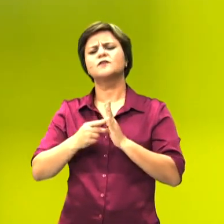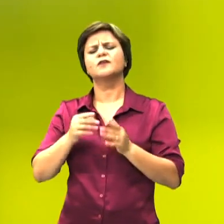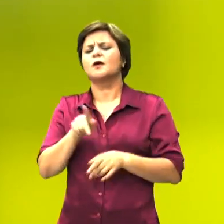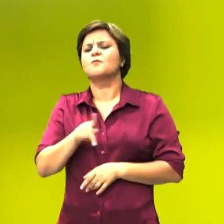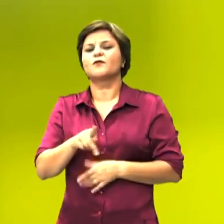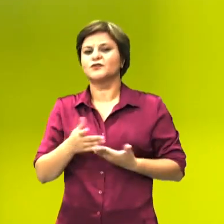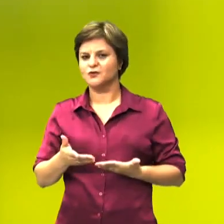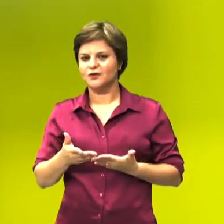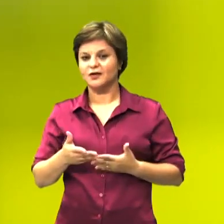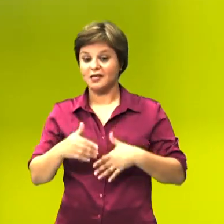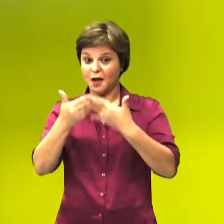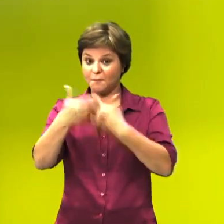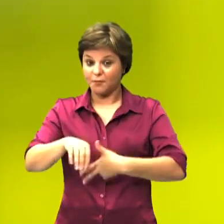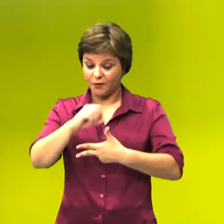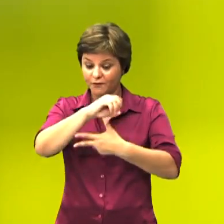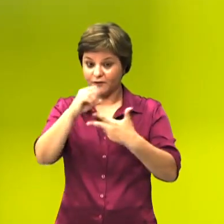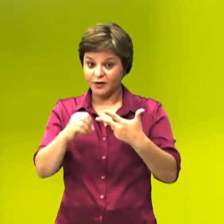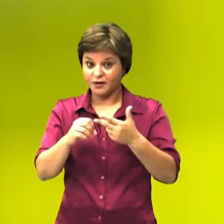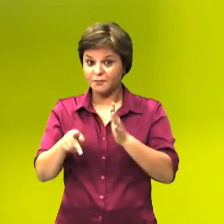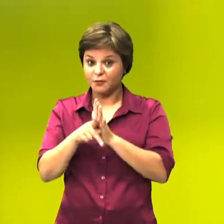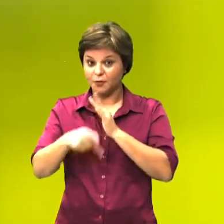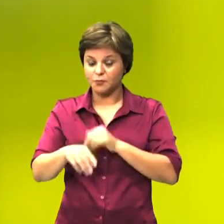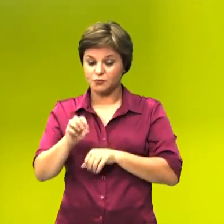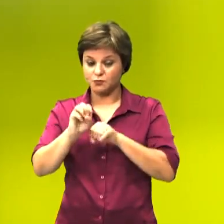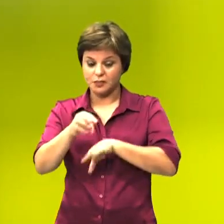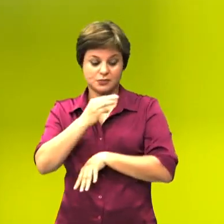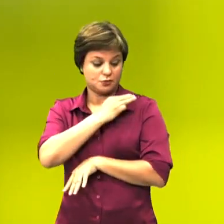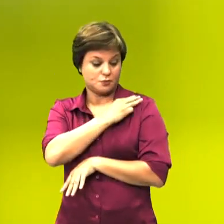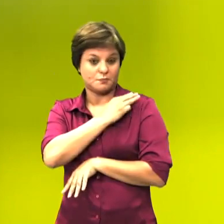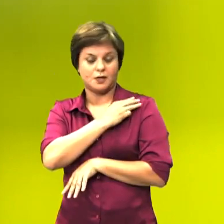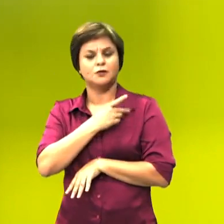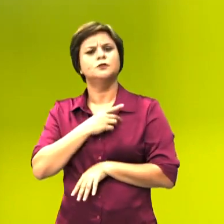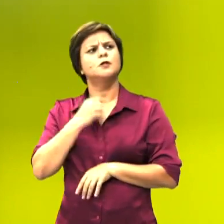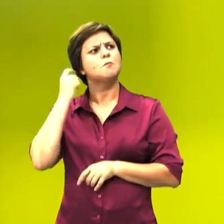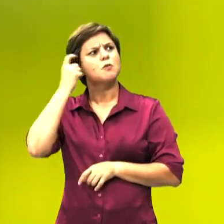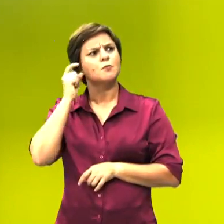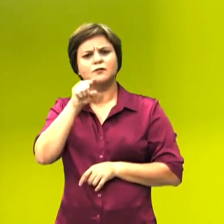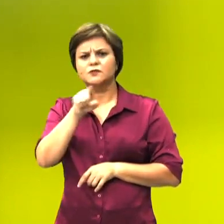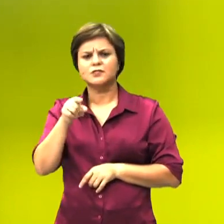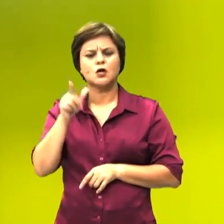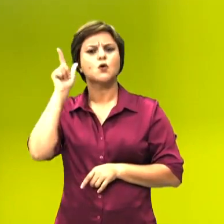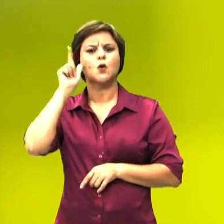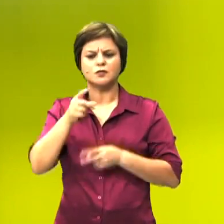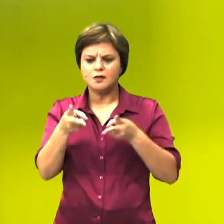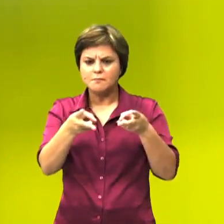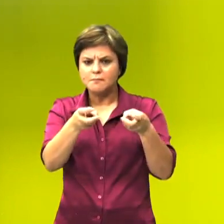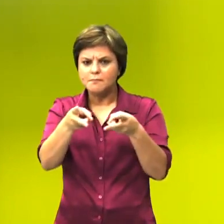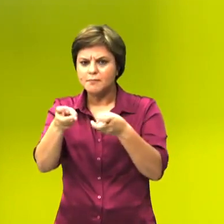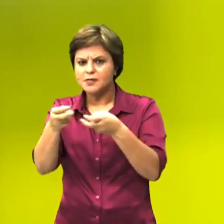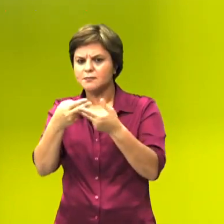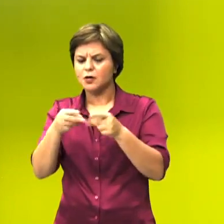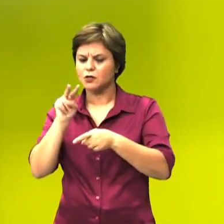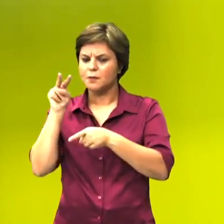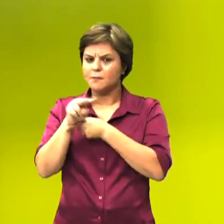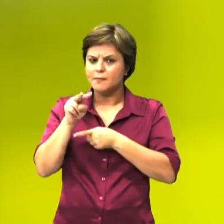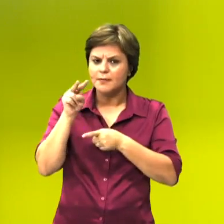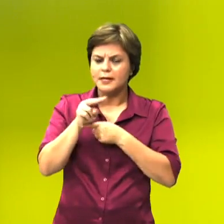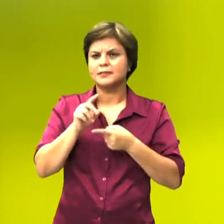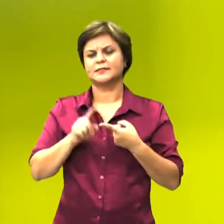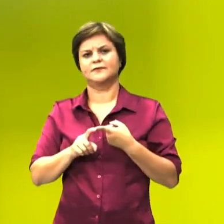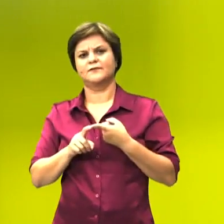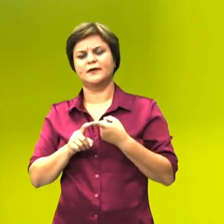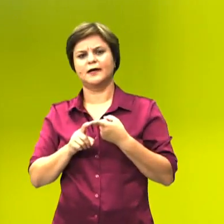Nacional do Ensino Médio está preocupado se você consegue perceber a importância de preservar,